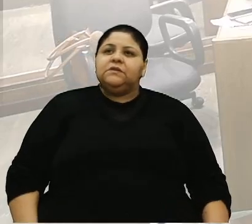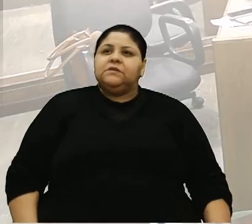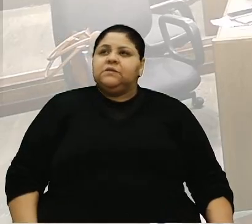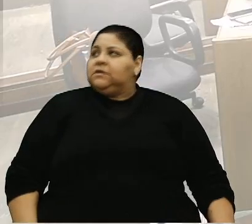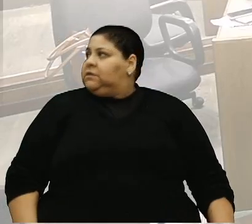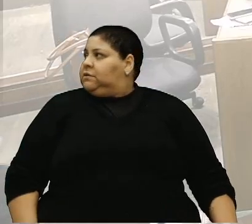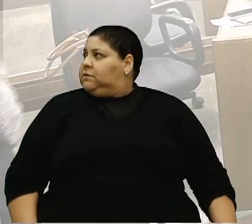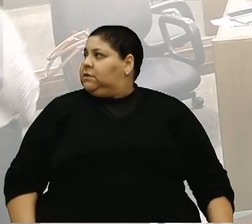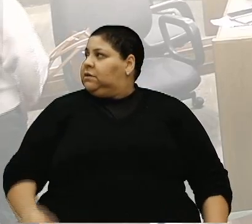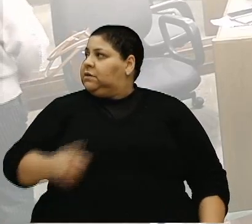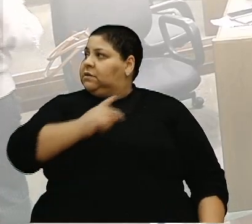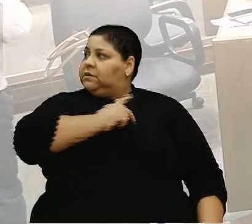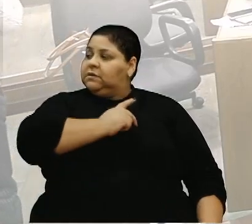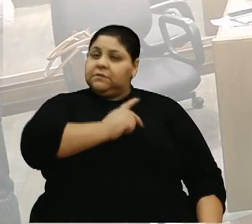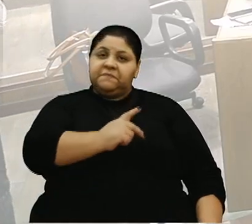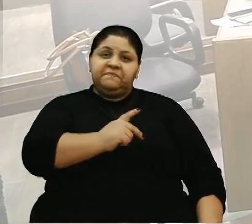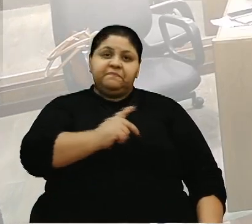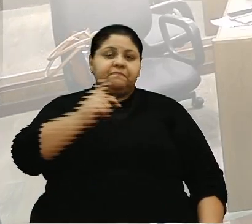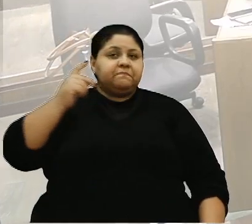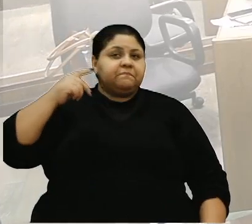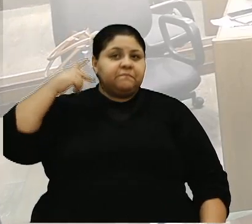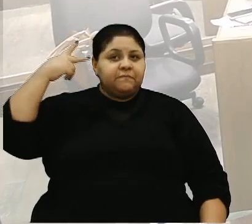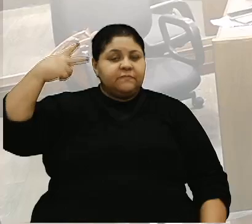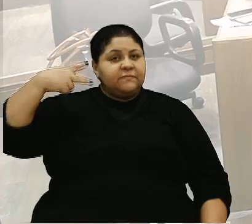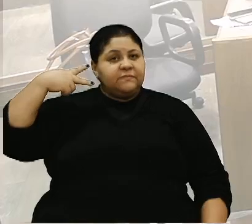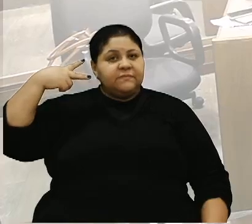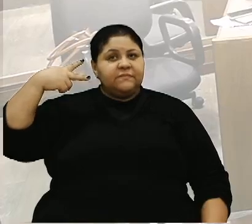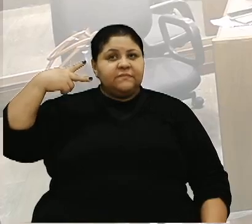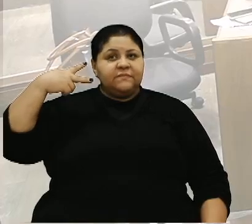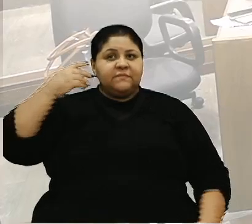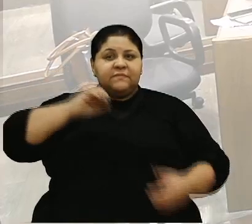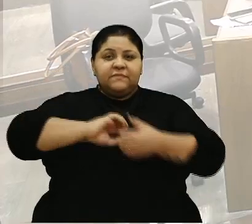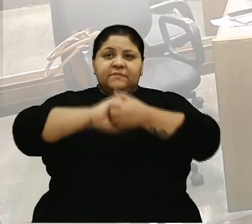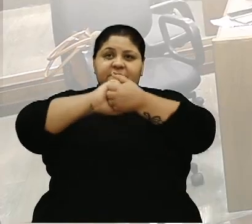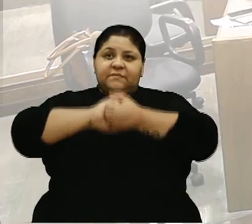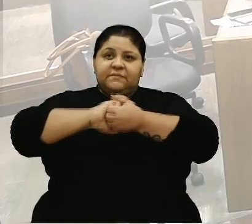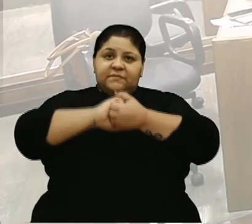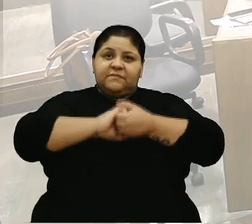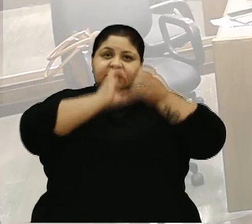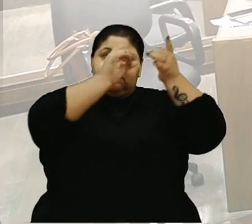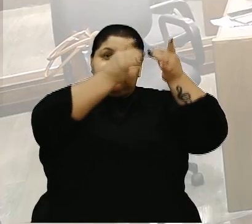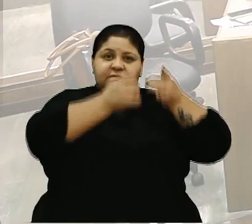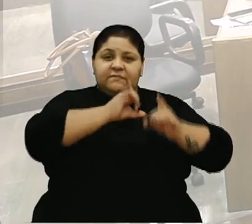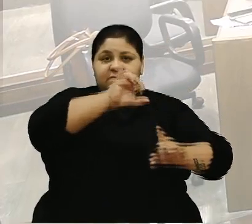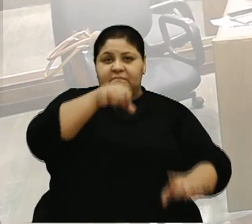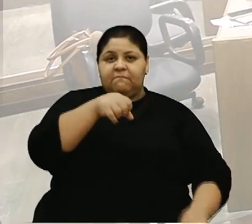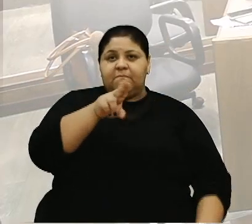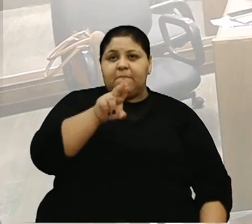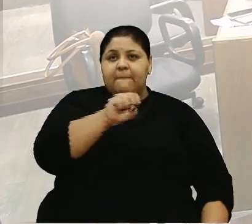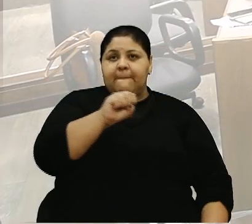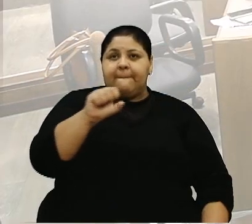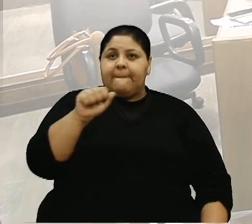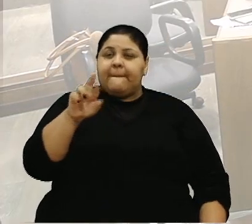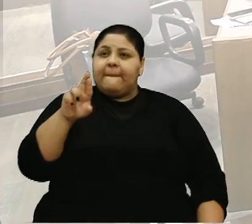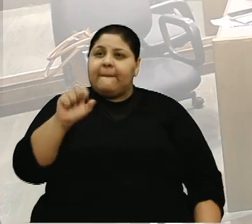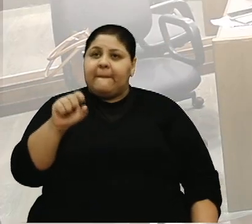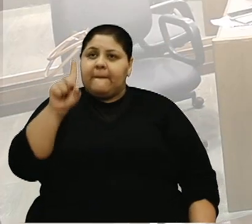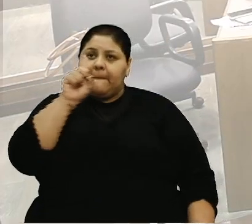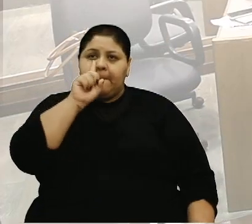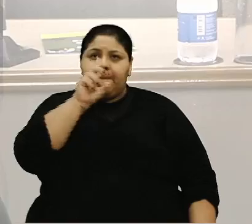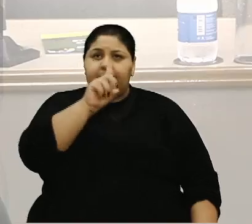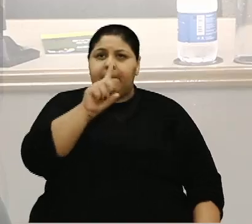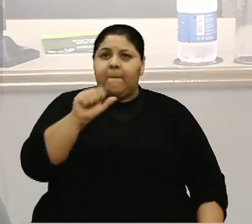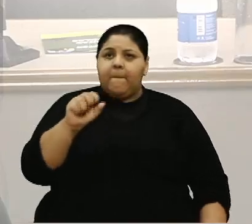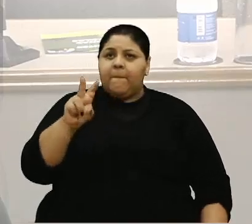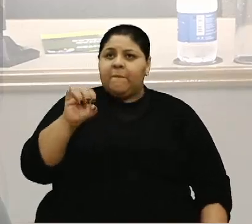Senhor presidente, caros colegas e vereadores, saudar especialmente a Jussara, mãe do Davi, e